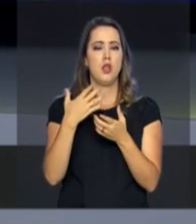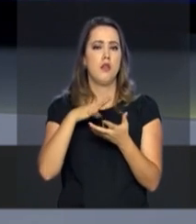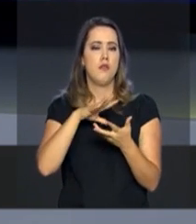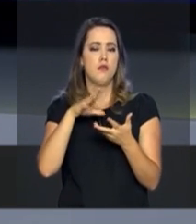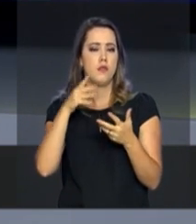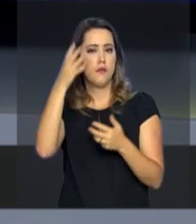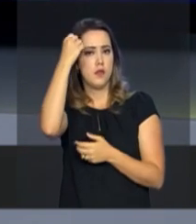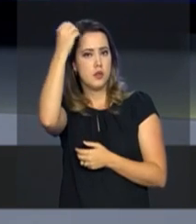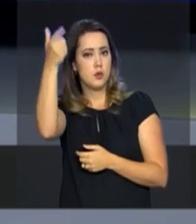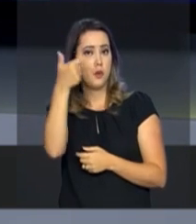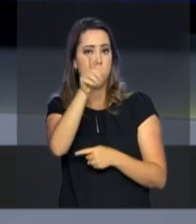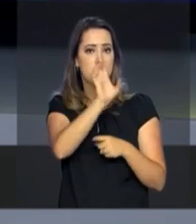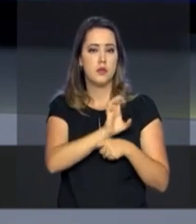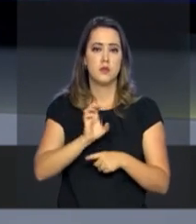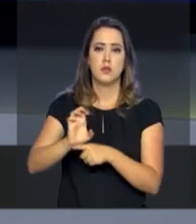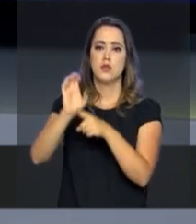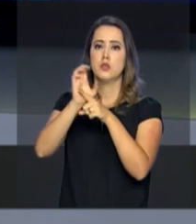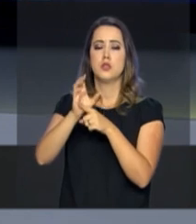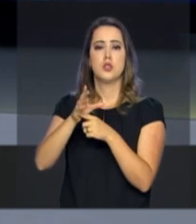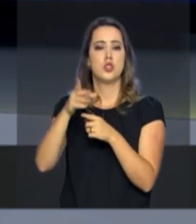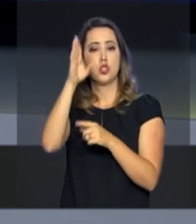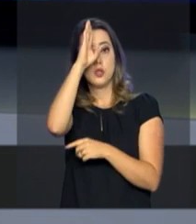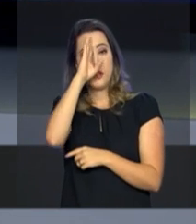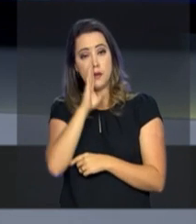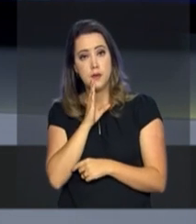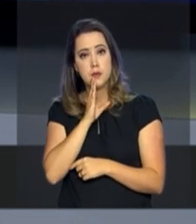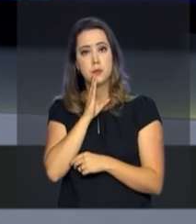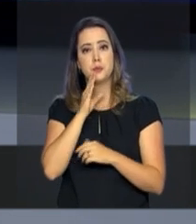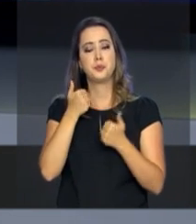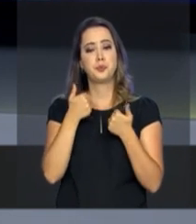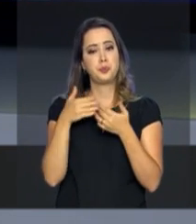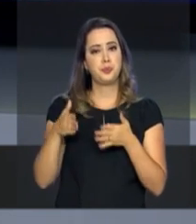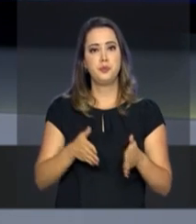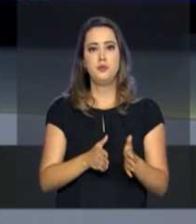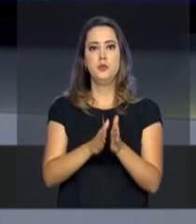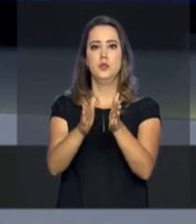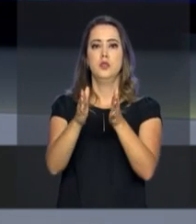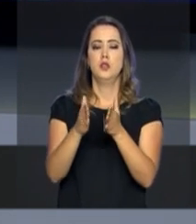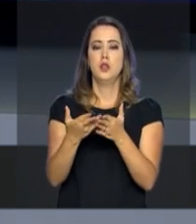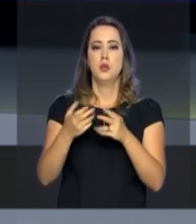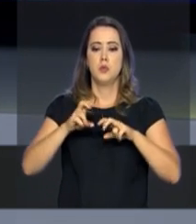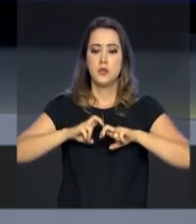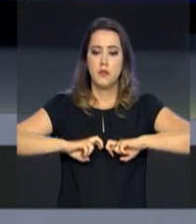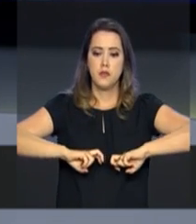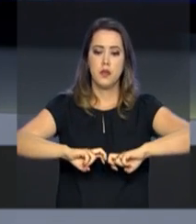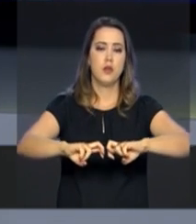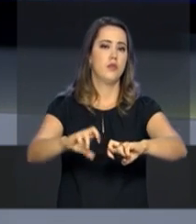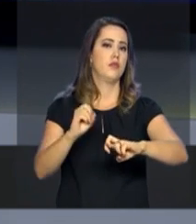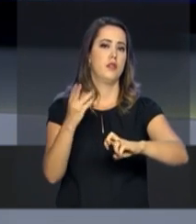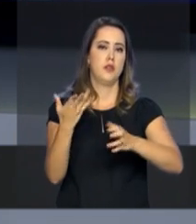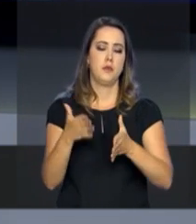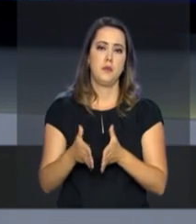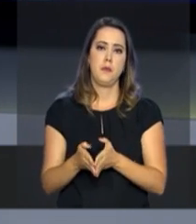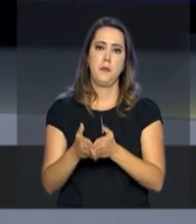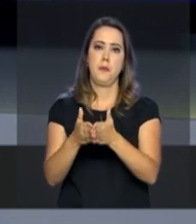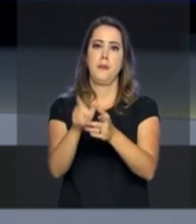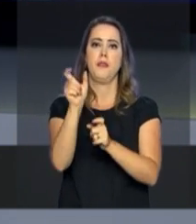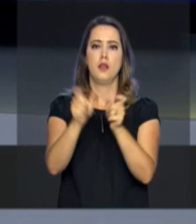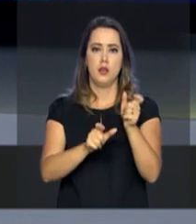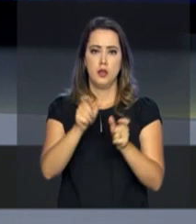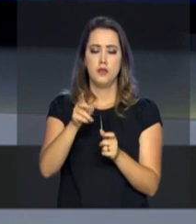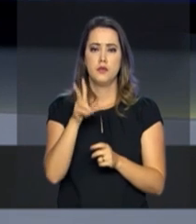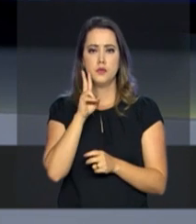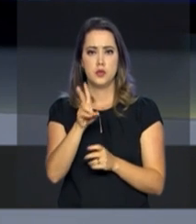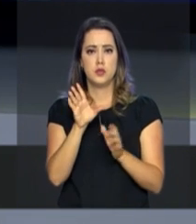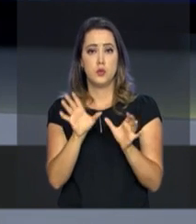de forma gratuita por rodovia, ferrovia e barco. Segundo o Ministério dos Transportes, são consideradas pessoas carentes